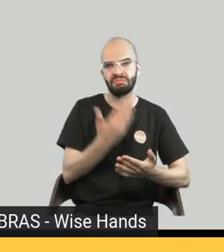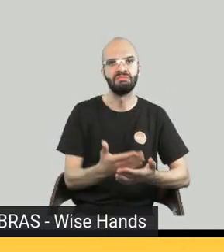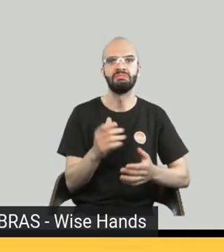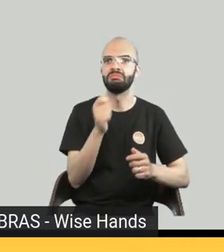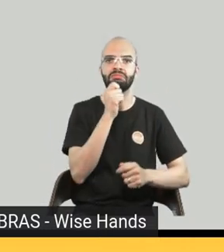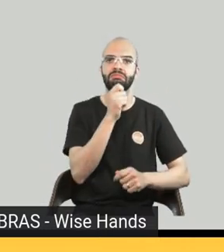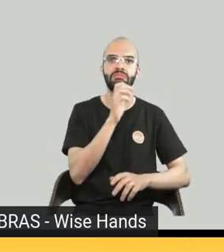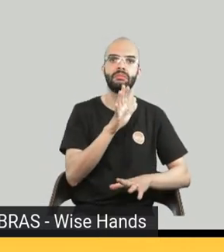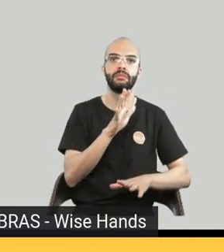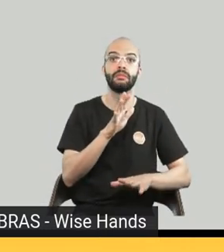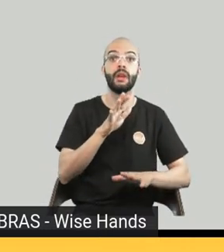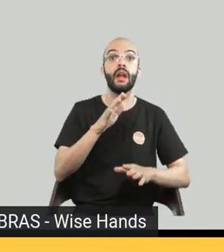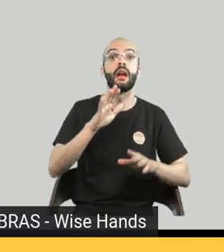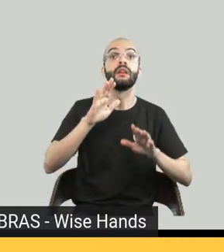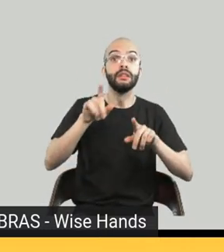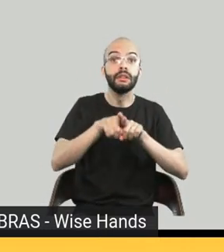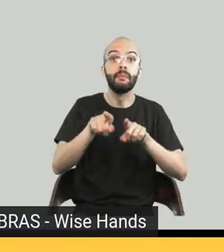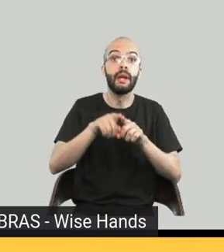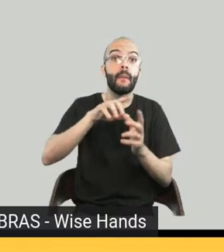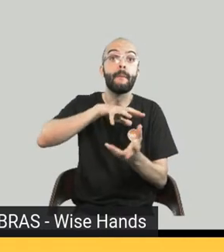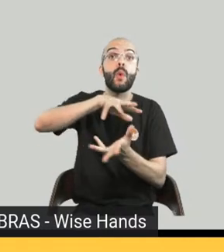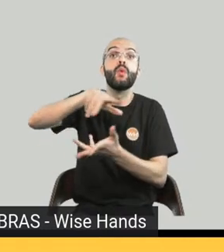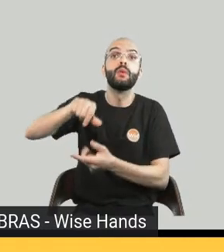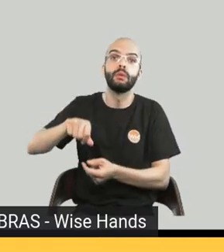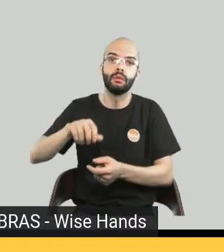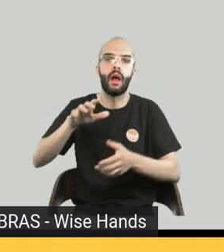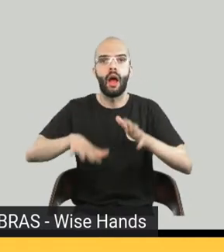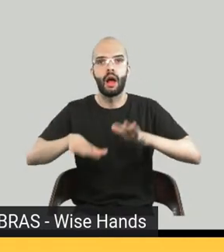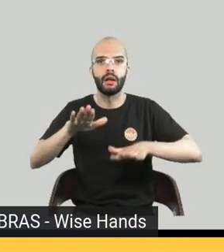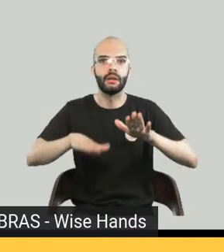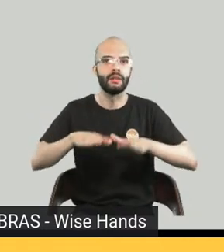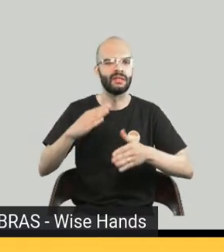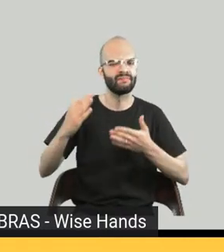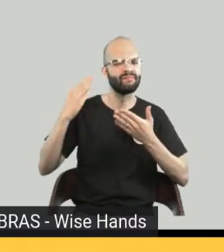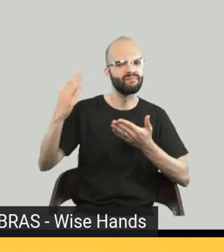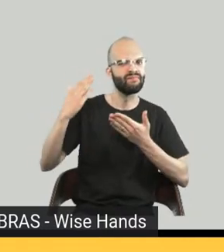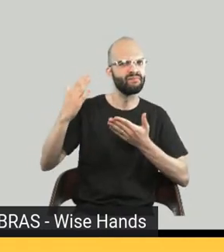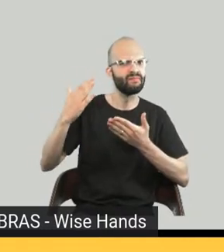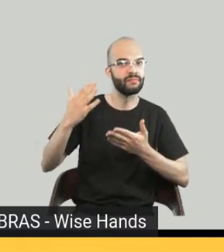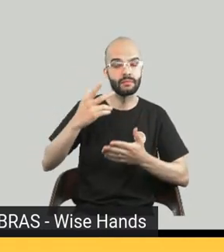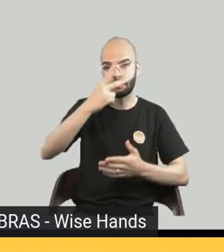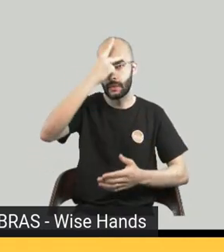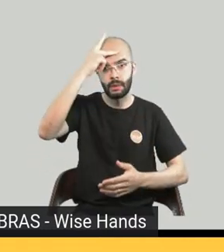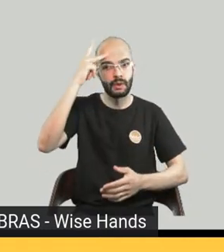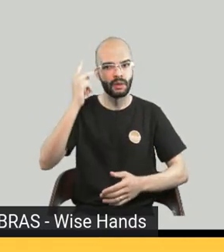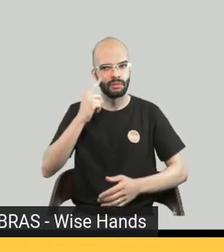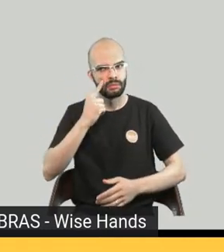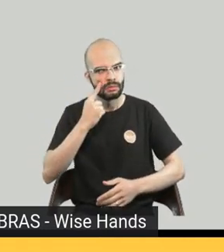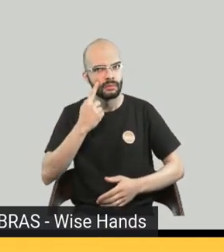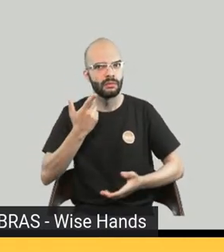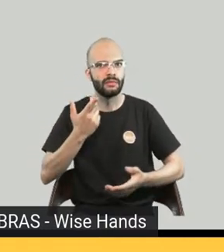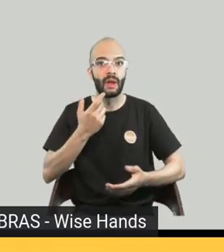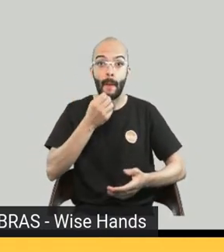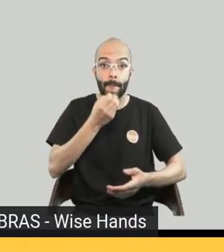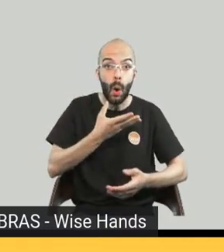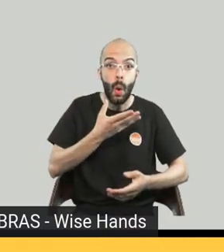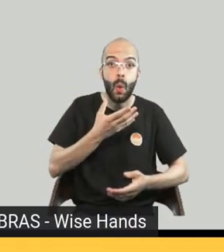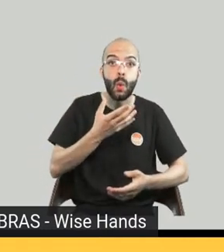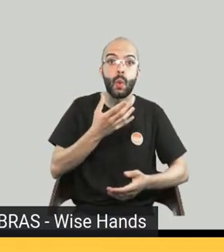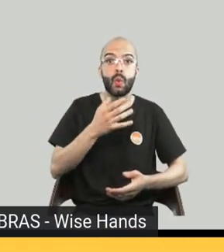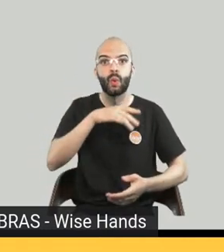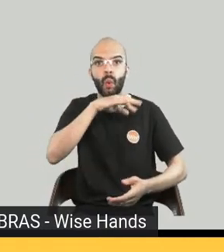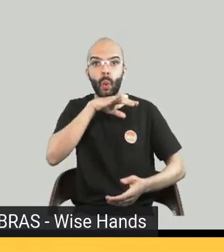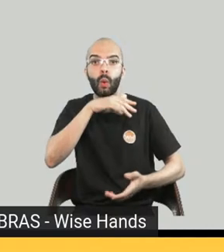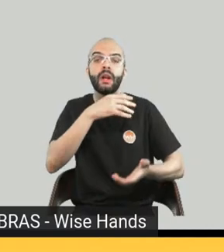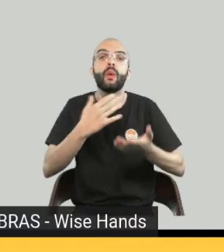primeiro em relação ao formato, né? Será que a gente produz livros no formato e-pub que o Aner já